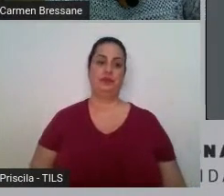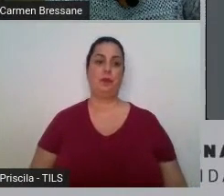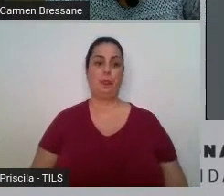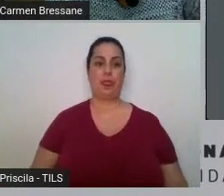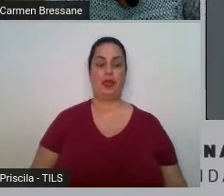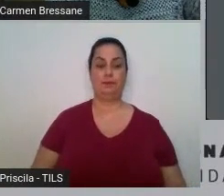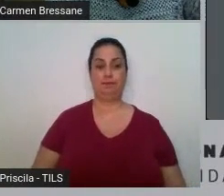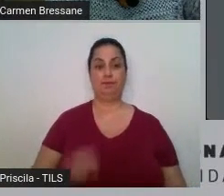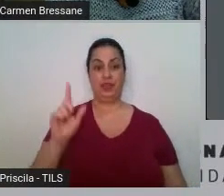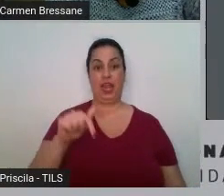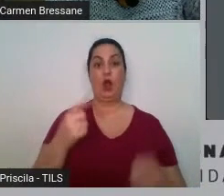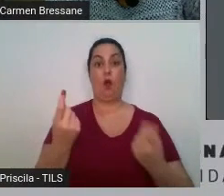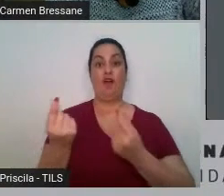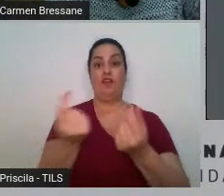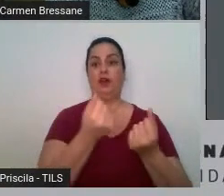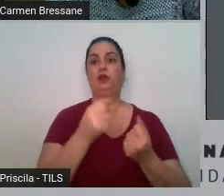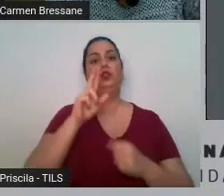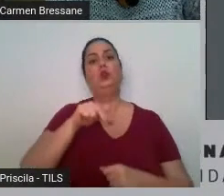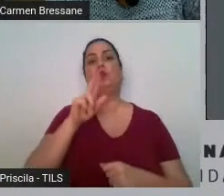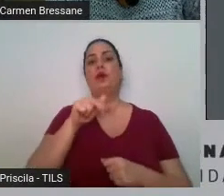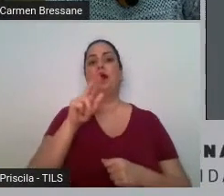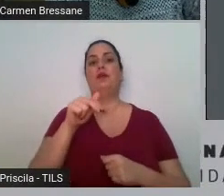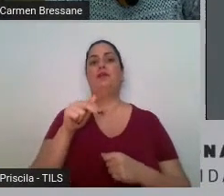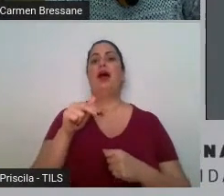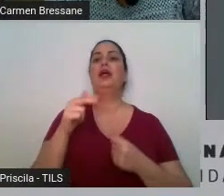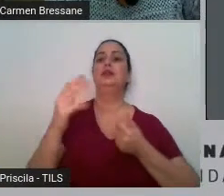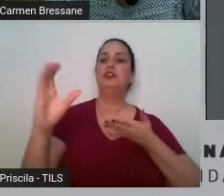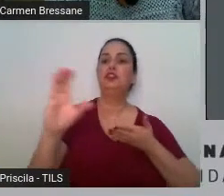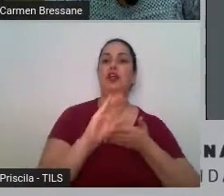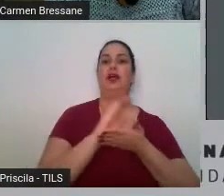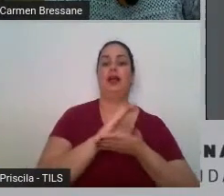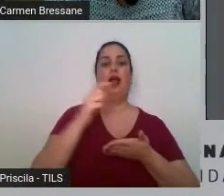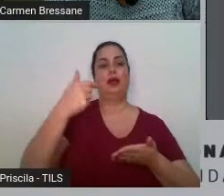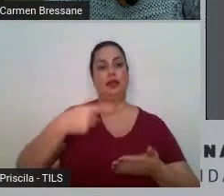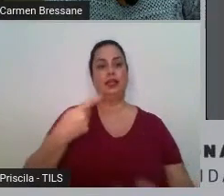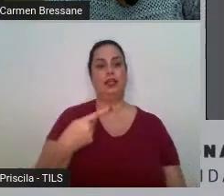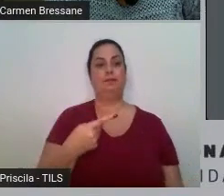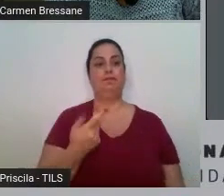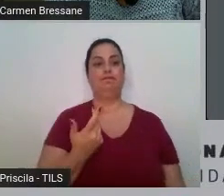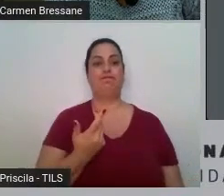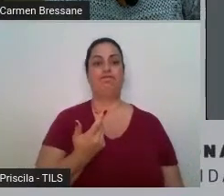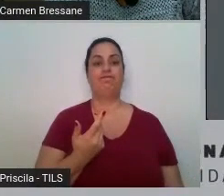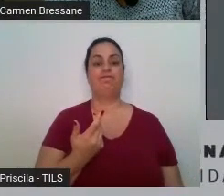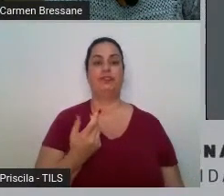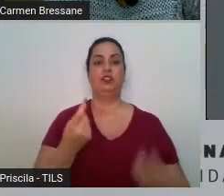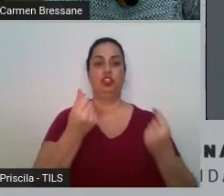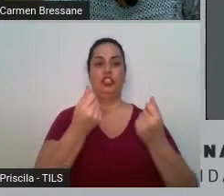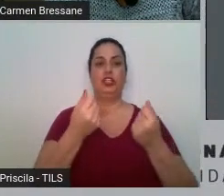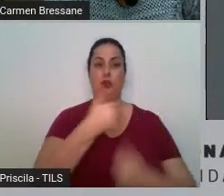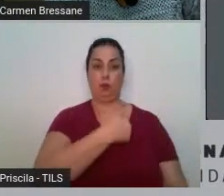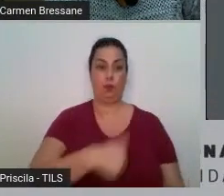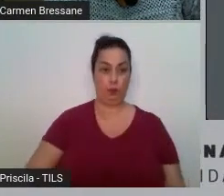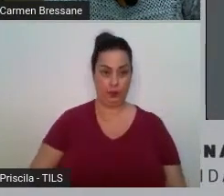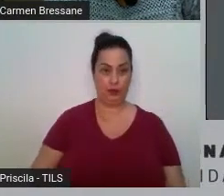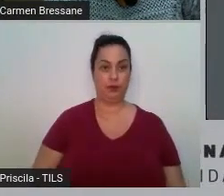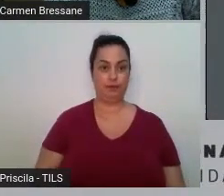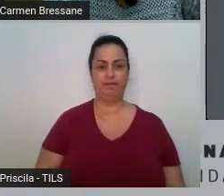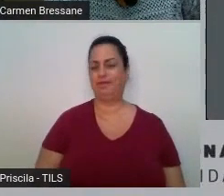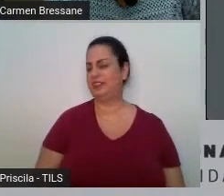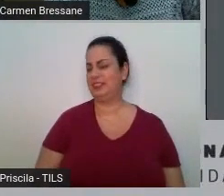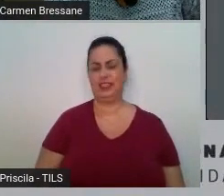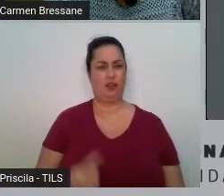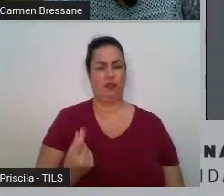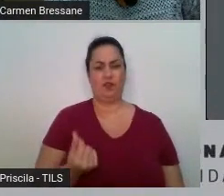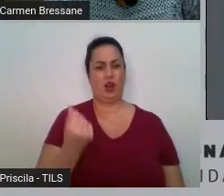alcançarão os cofres públicos com obrigação de indenização e garantias exorbitantes e custos elevadíssimos